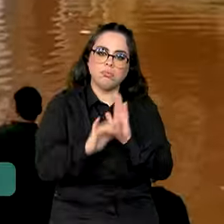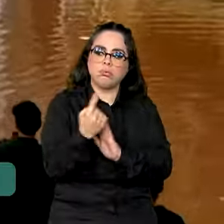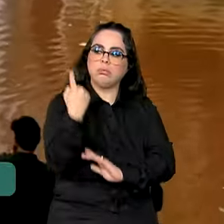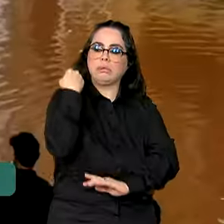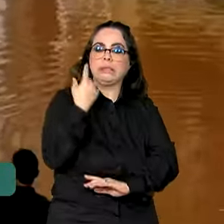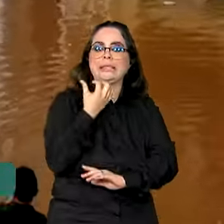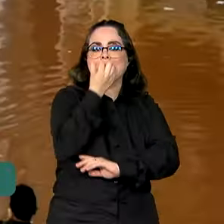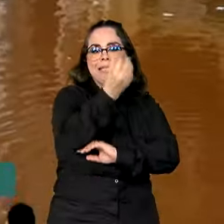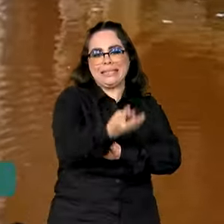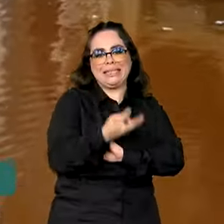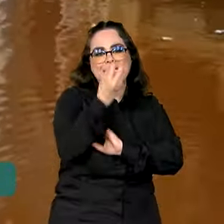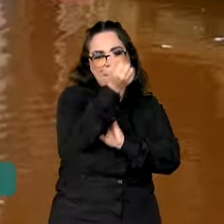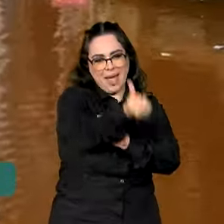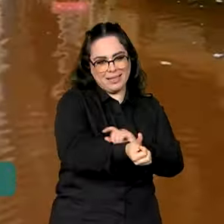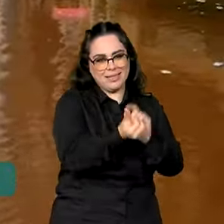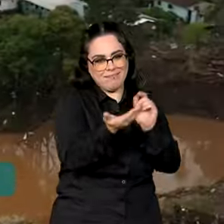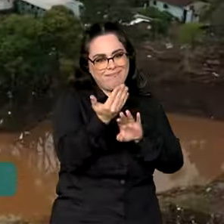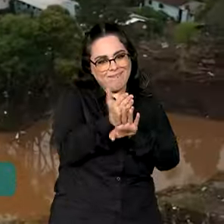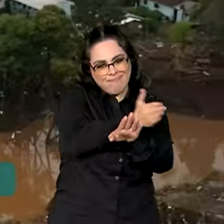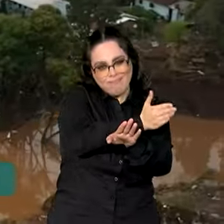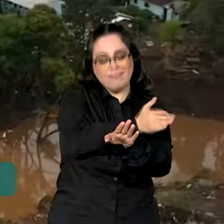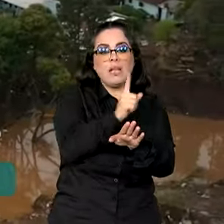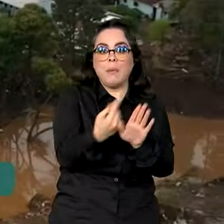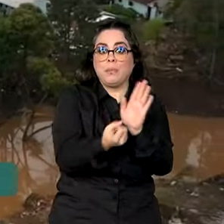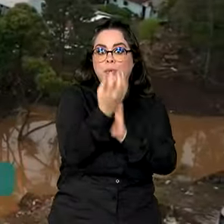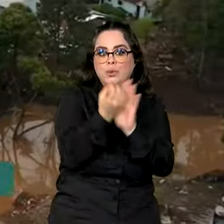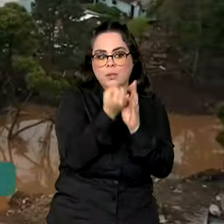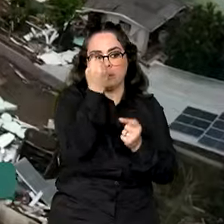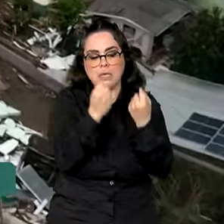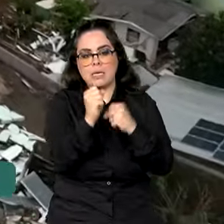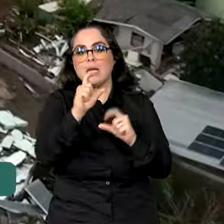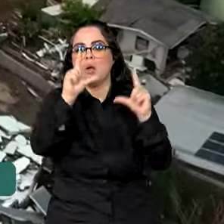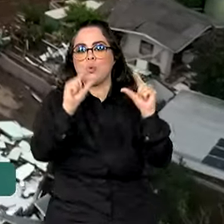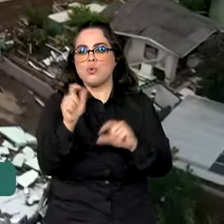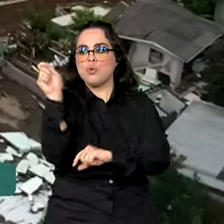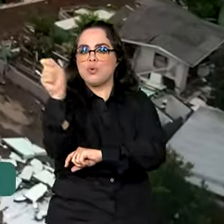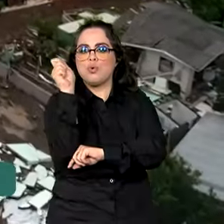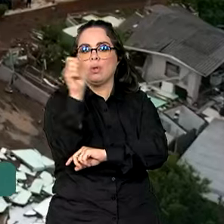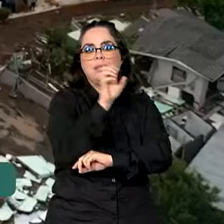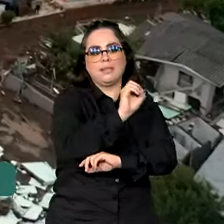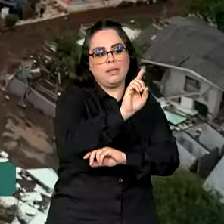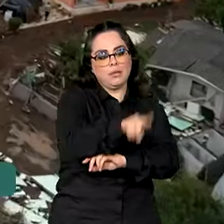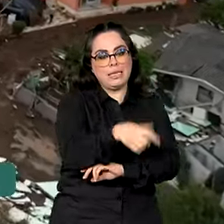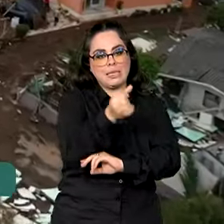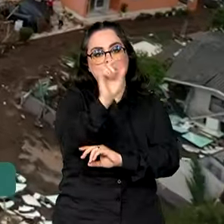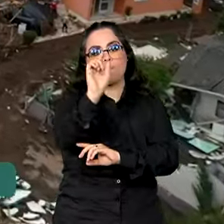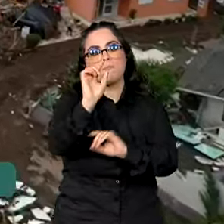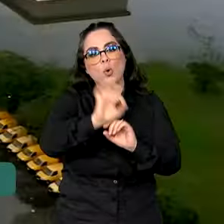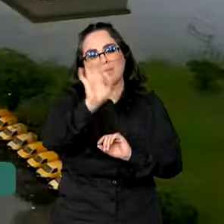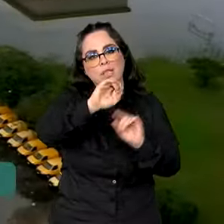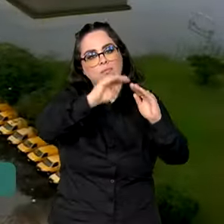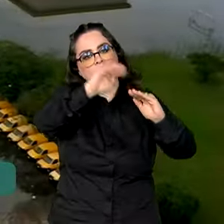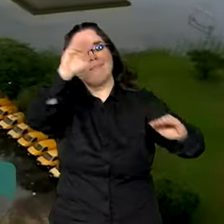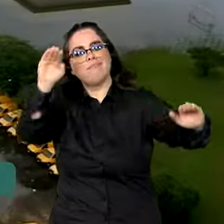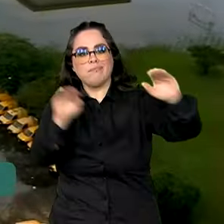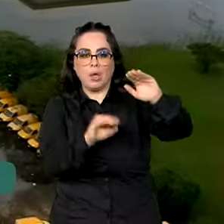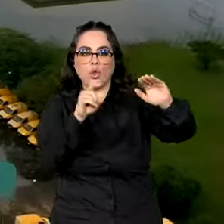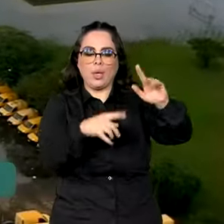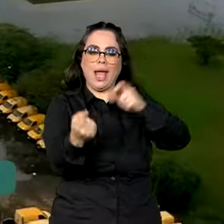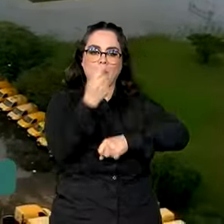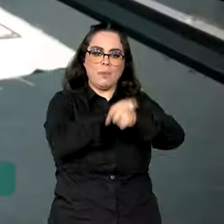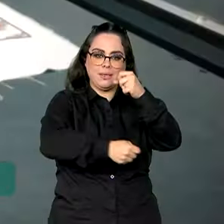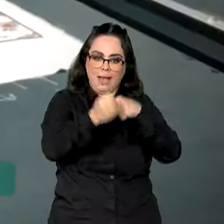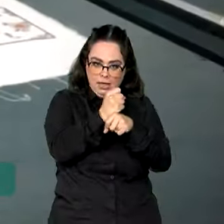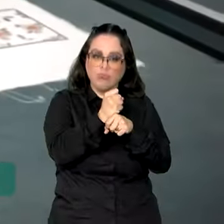no primeiro semestre, a produção industrial gaúcha está 0,6% abaixo da registrada no ano